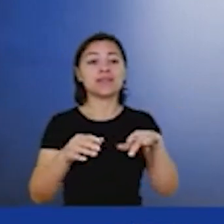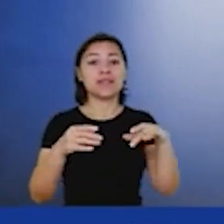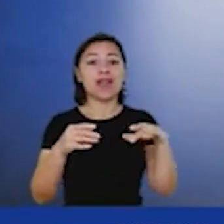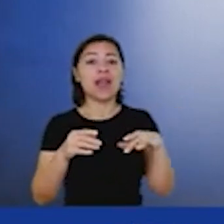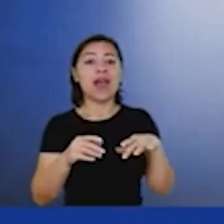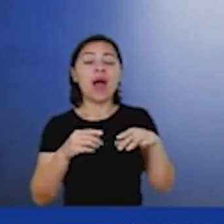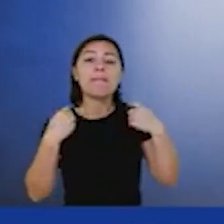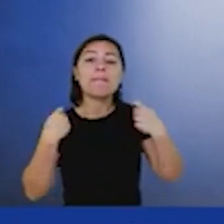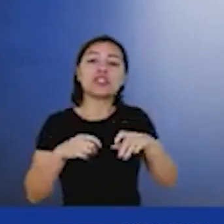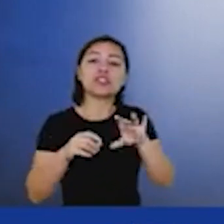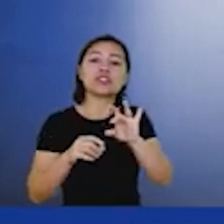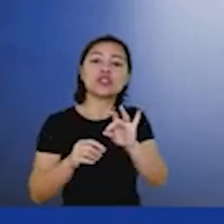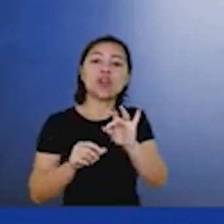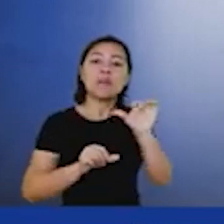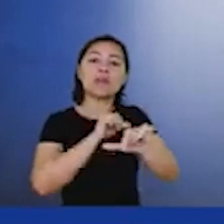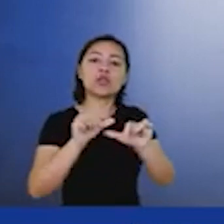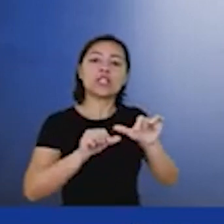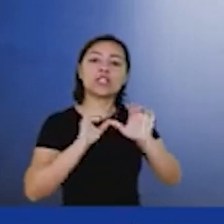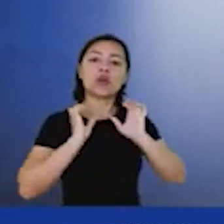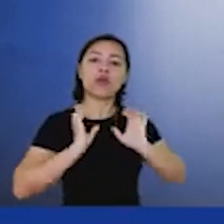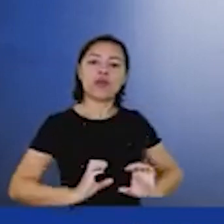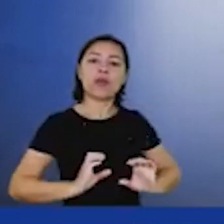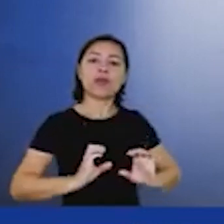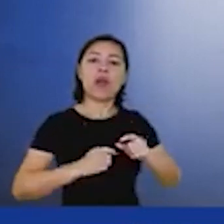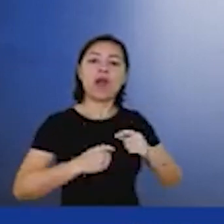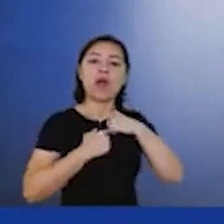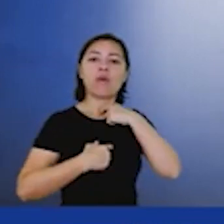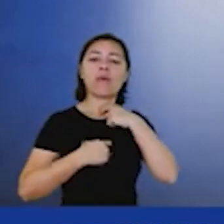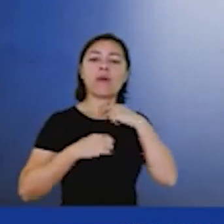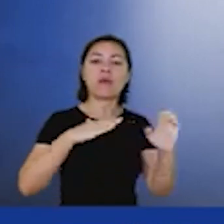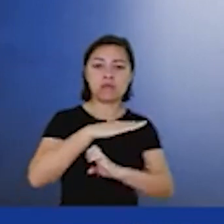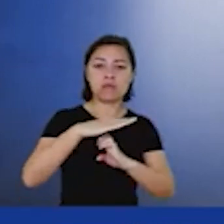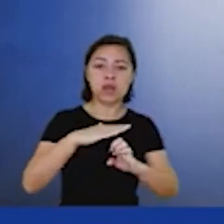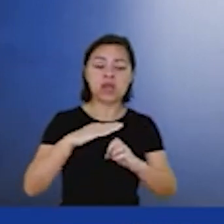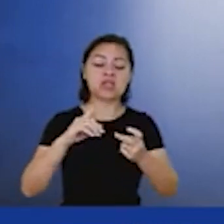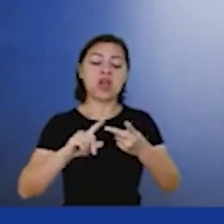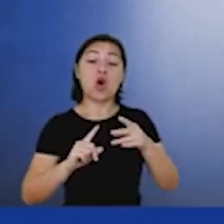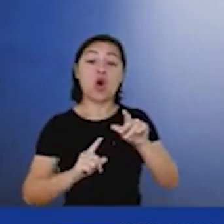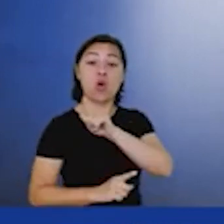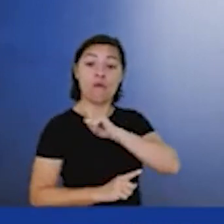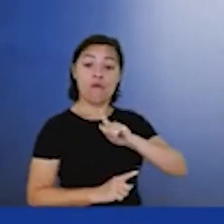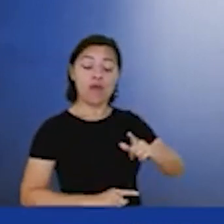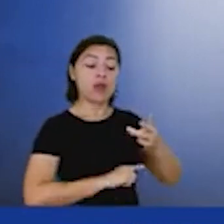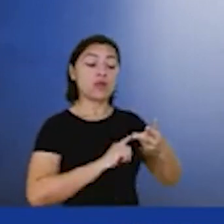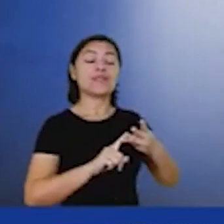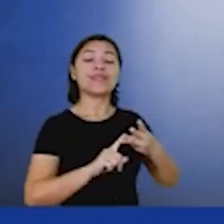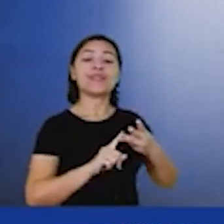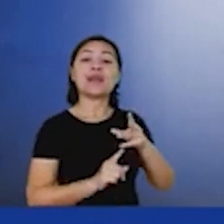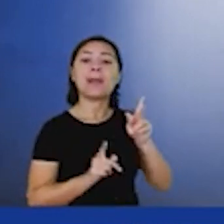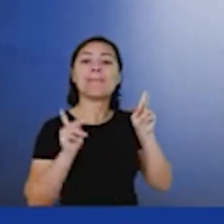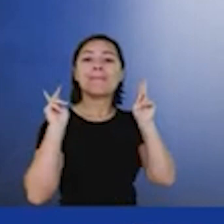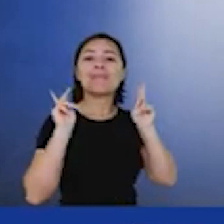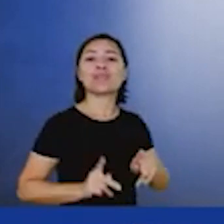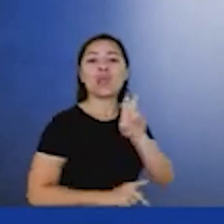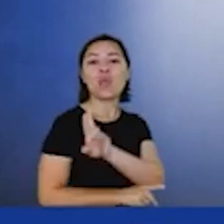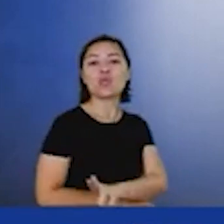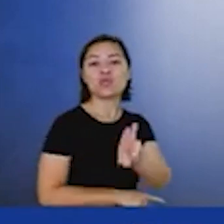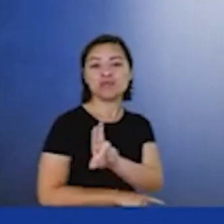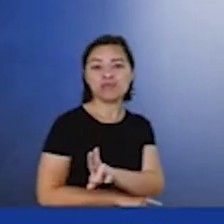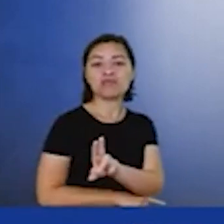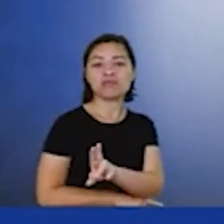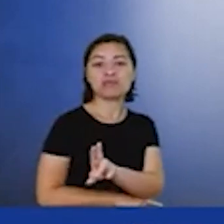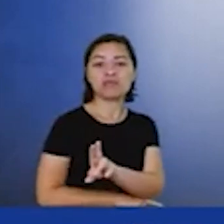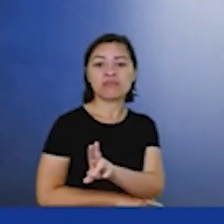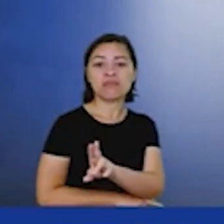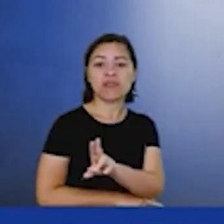padrões comportamentais corporativos, mas de governos e também de pessoas, de consumo, né? E aí o homo economics aí,